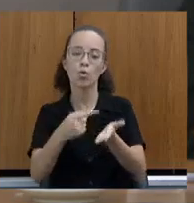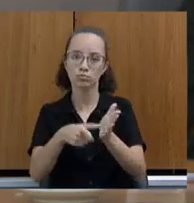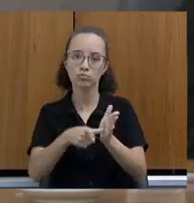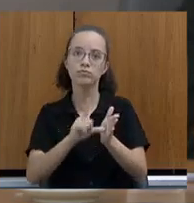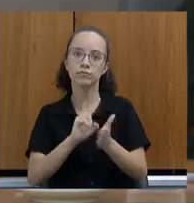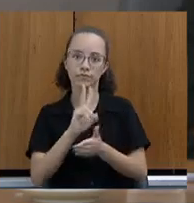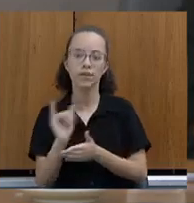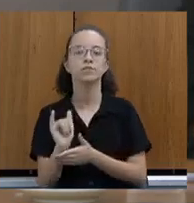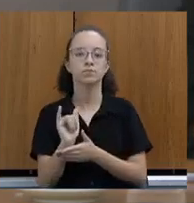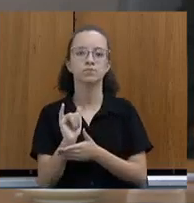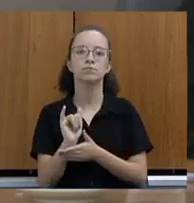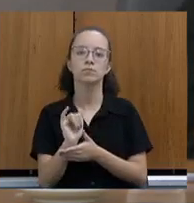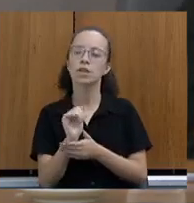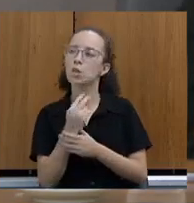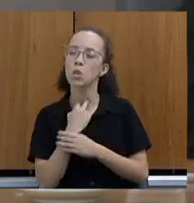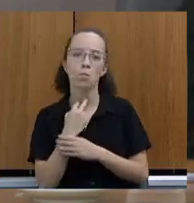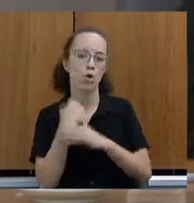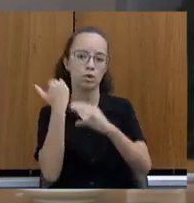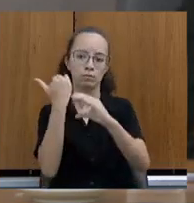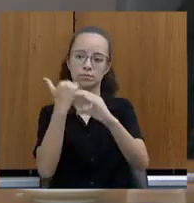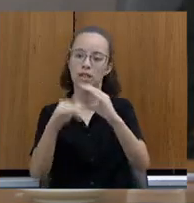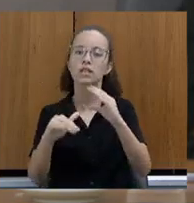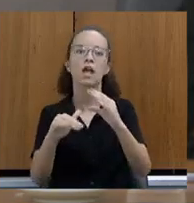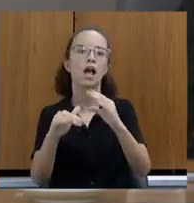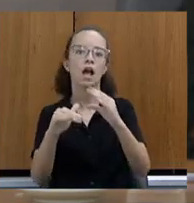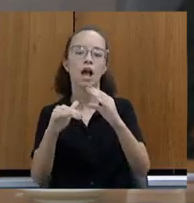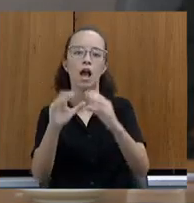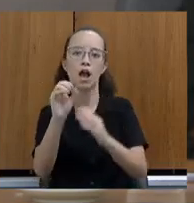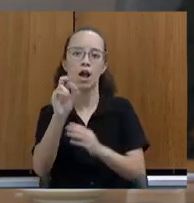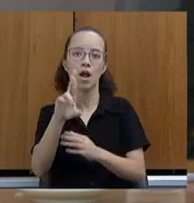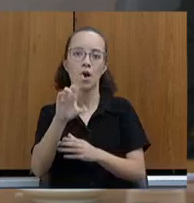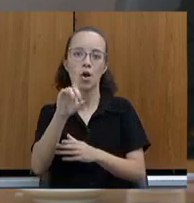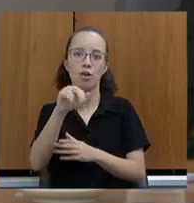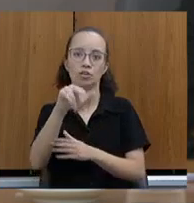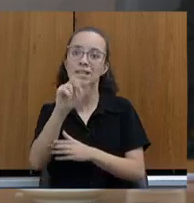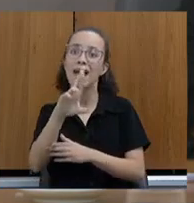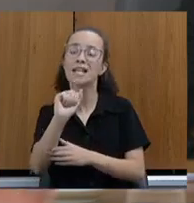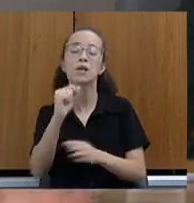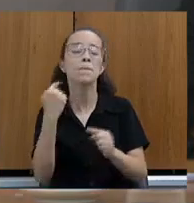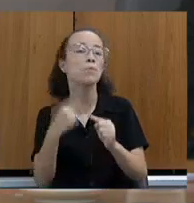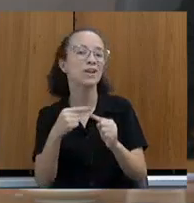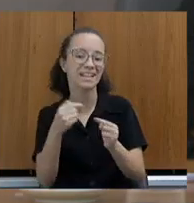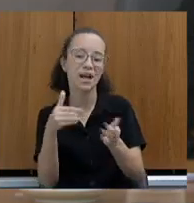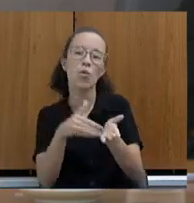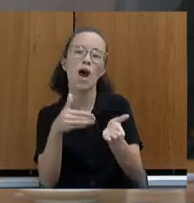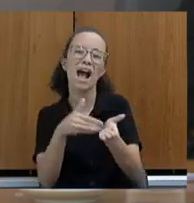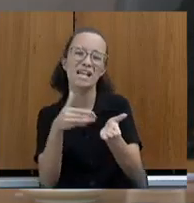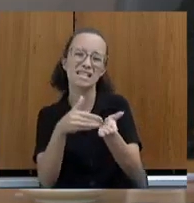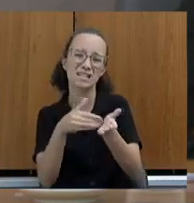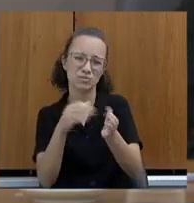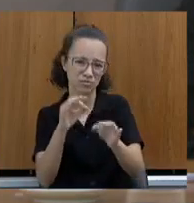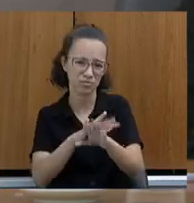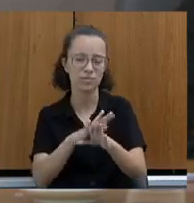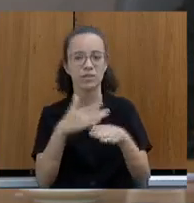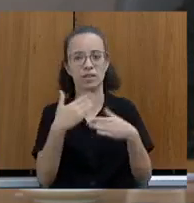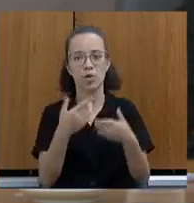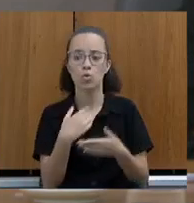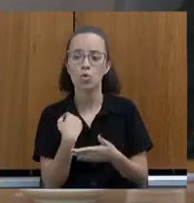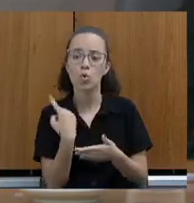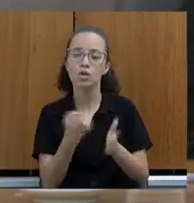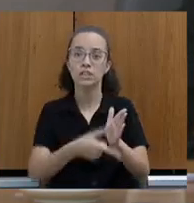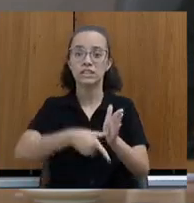podemos repassar parcelas ordinárias porque nós estamos no final do exercício. Então, a gente só está adiantando as parcelas do acordo.